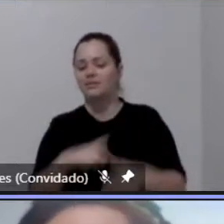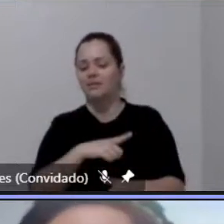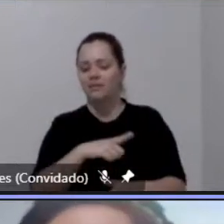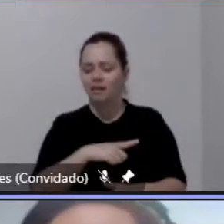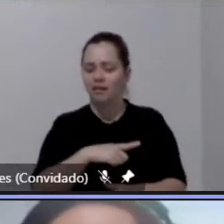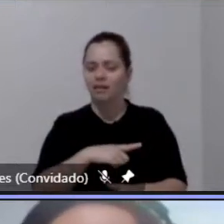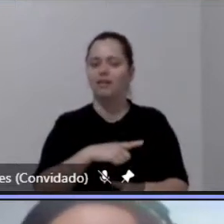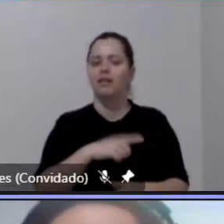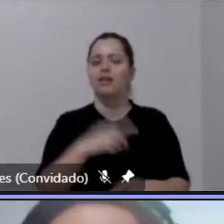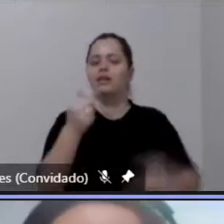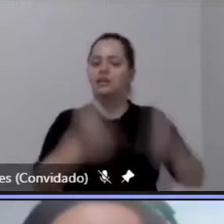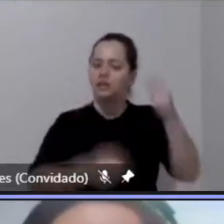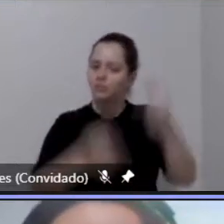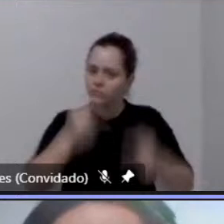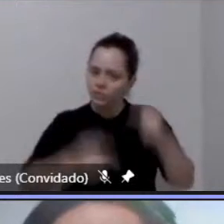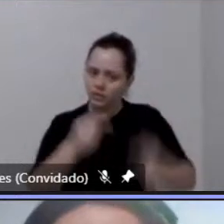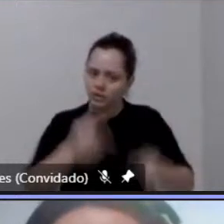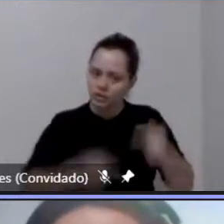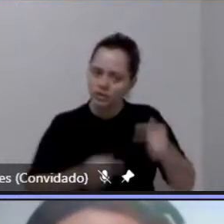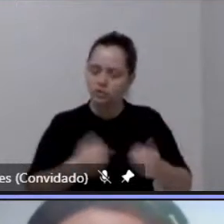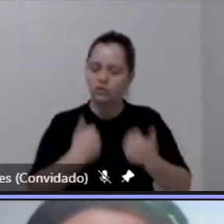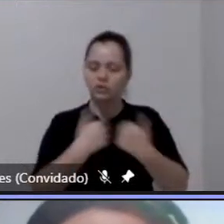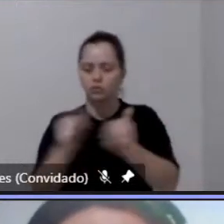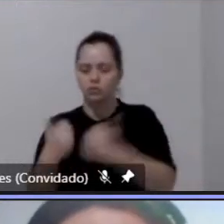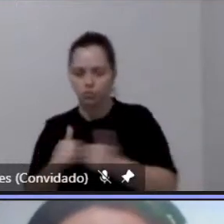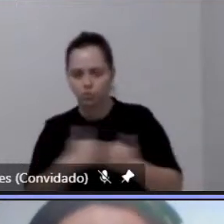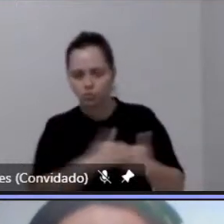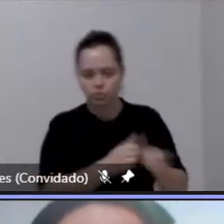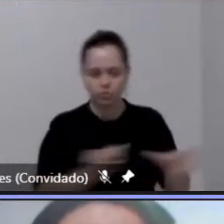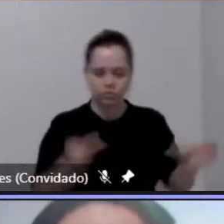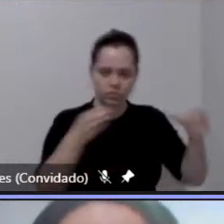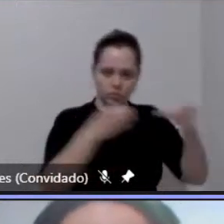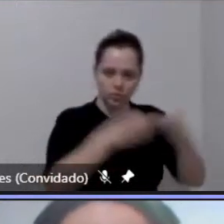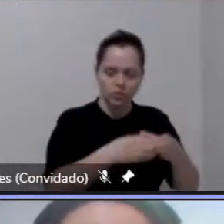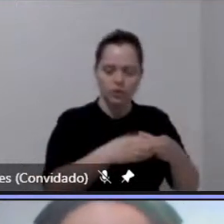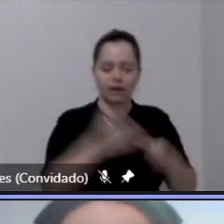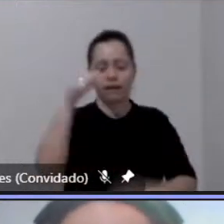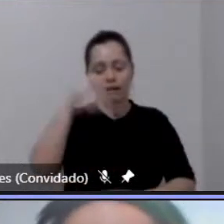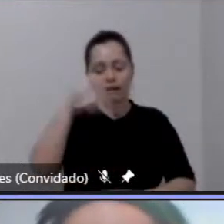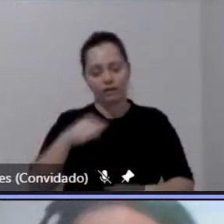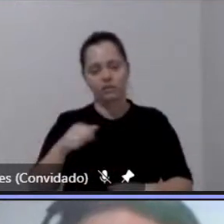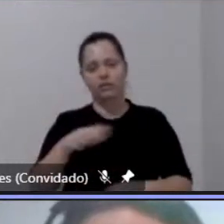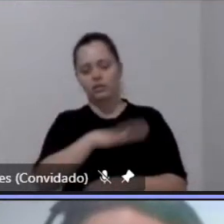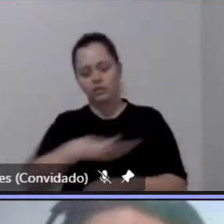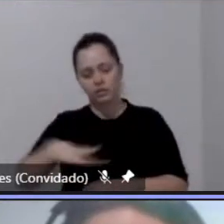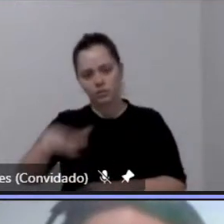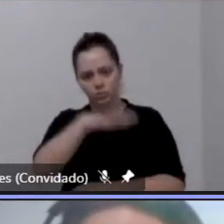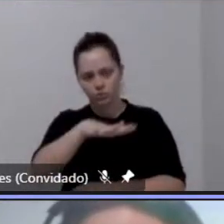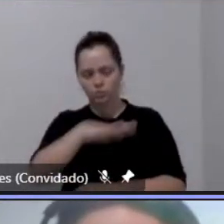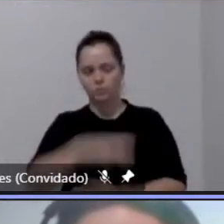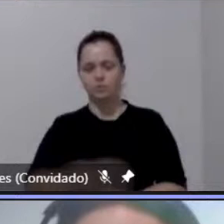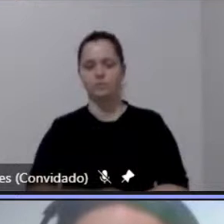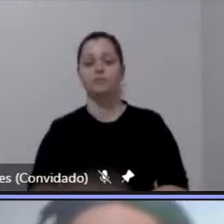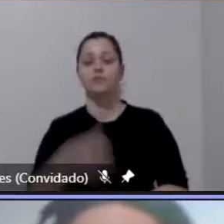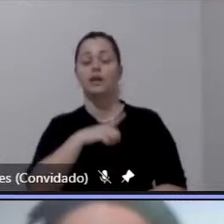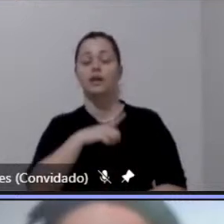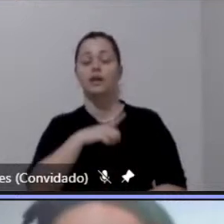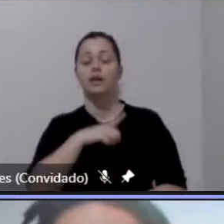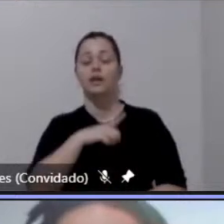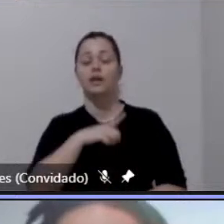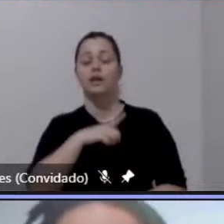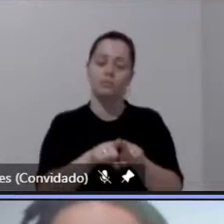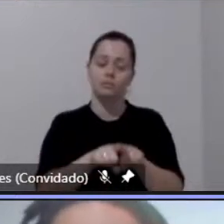transporte coletivo aqui da região também temos no no